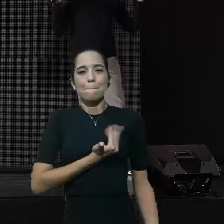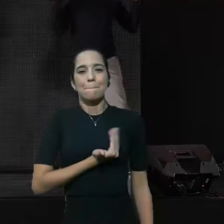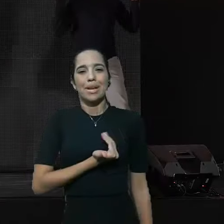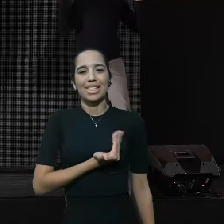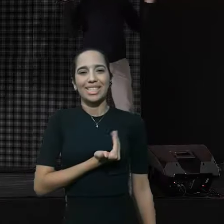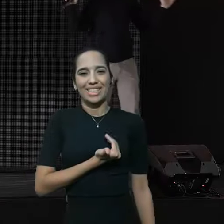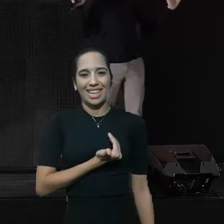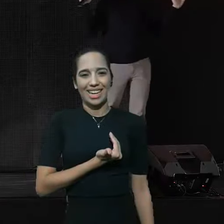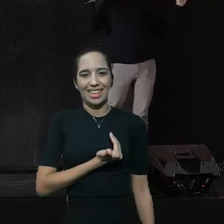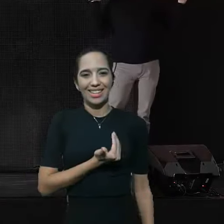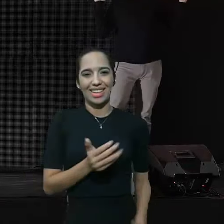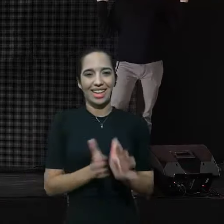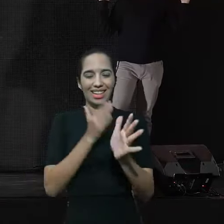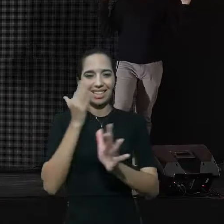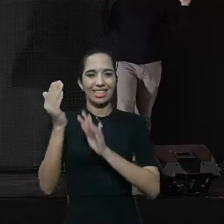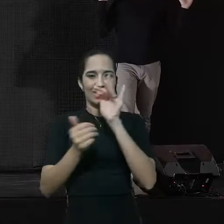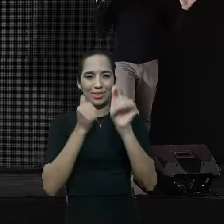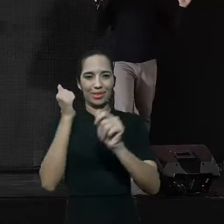sua presença